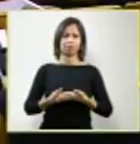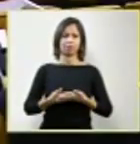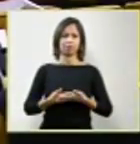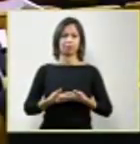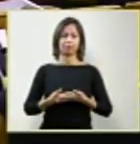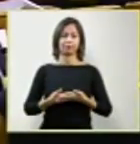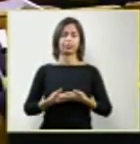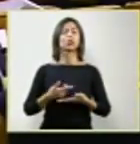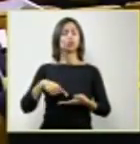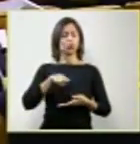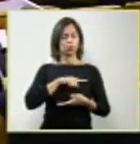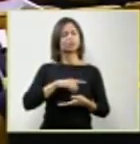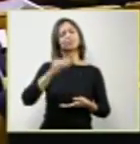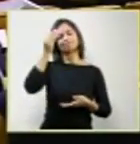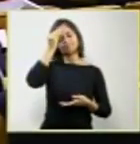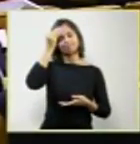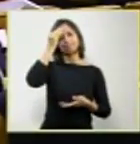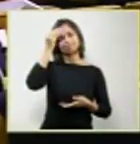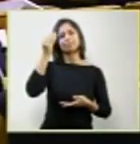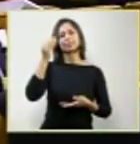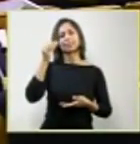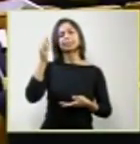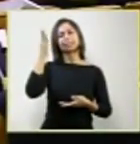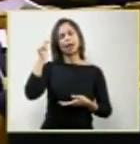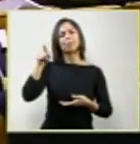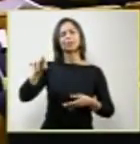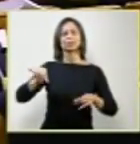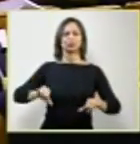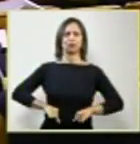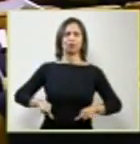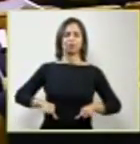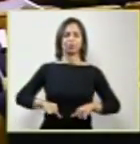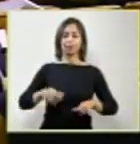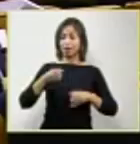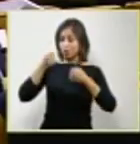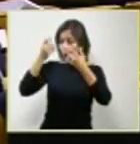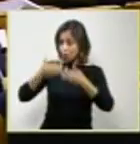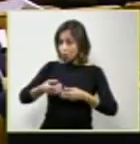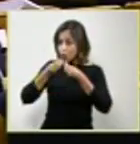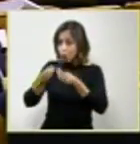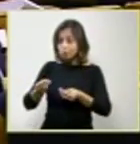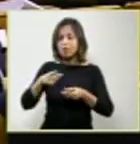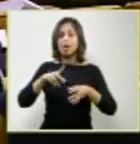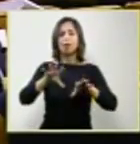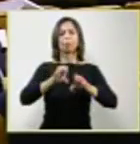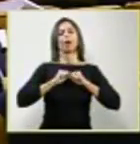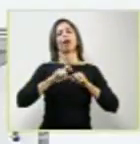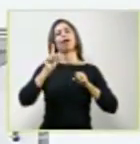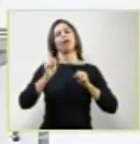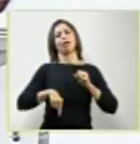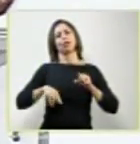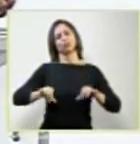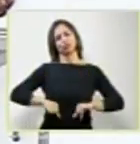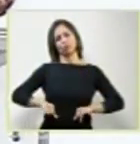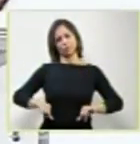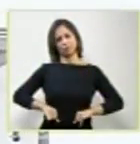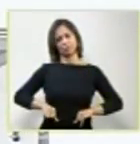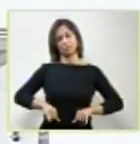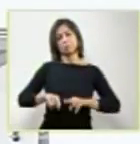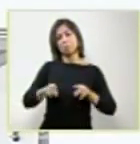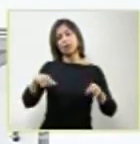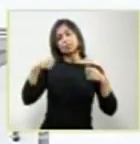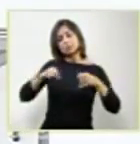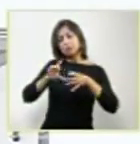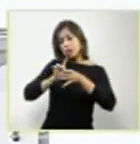esse sofrimento. E damos a eles a possibilidade de continuar a gravidez, se ela sim desejar,